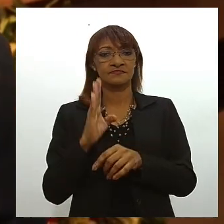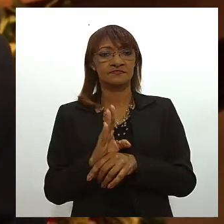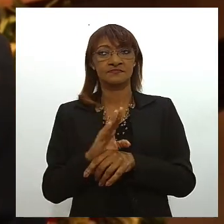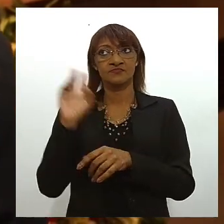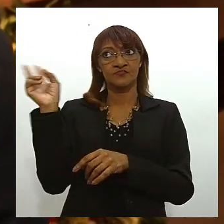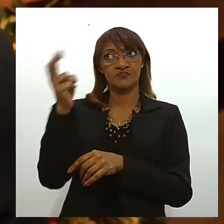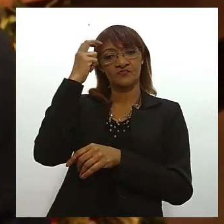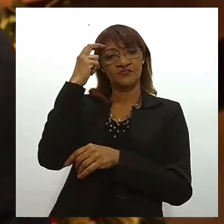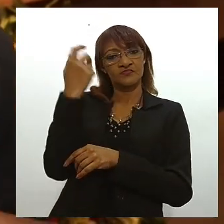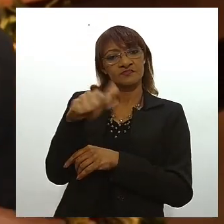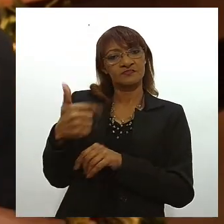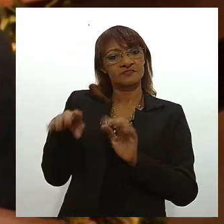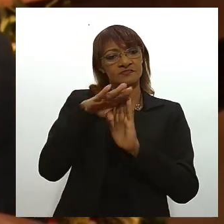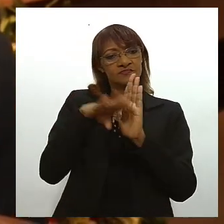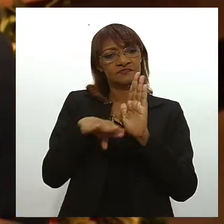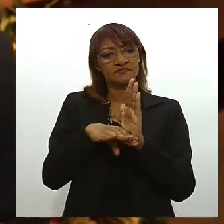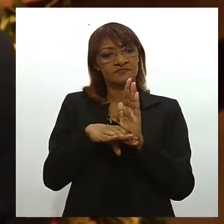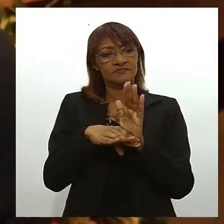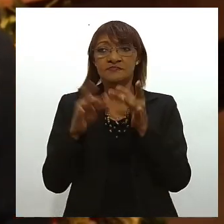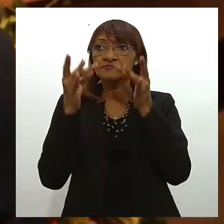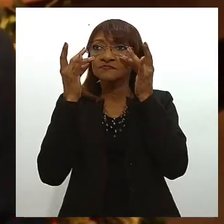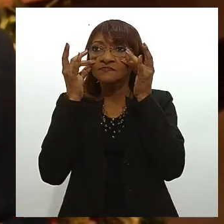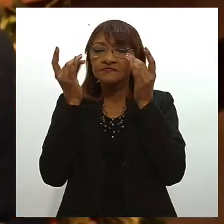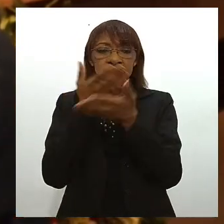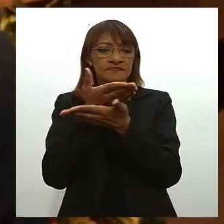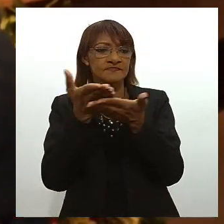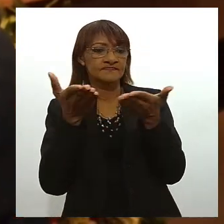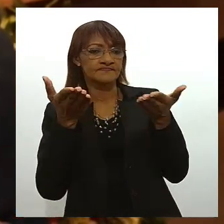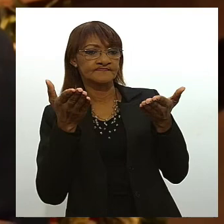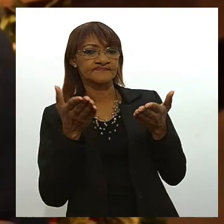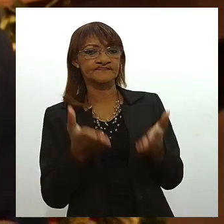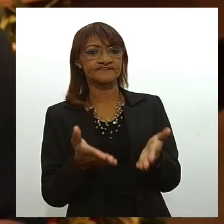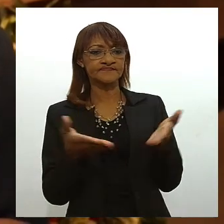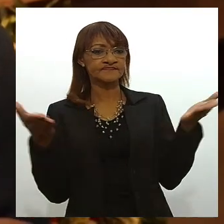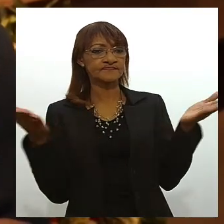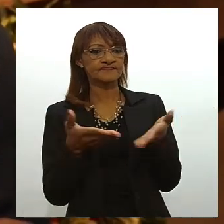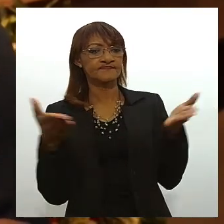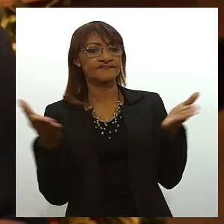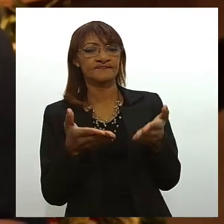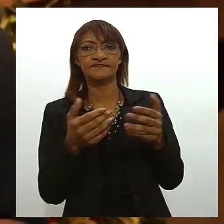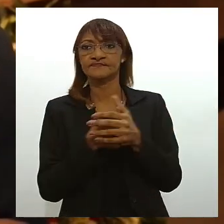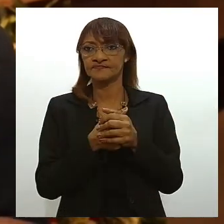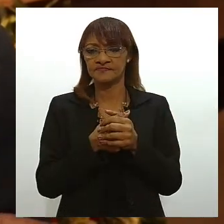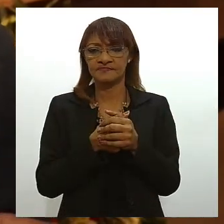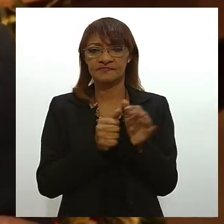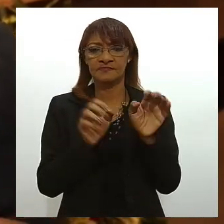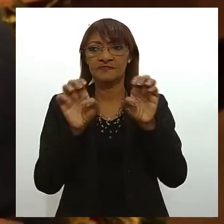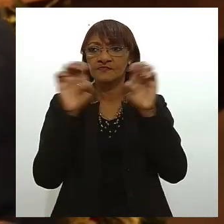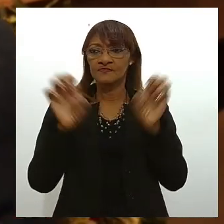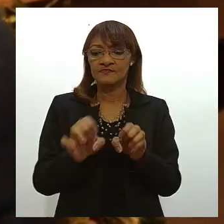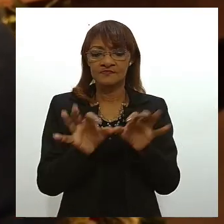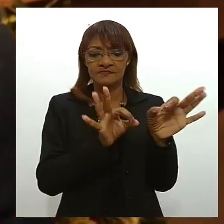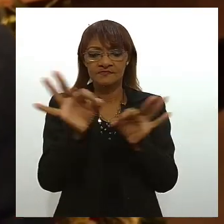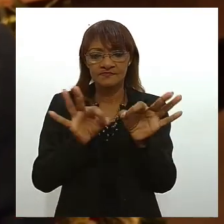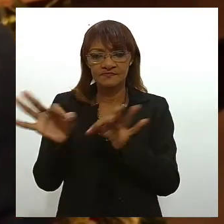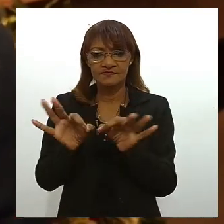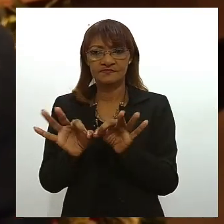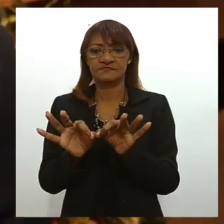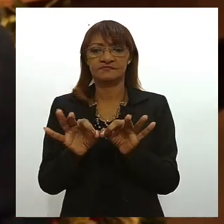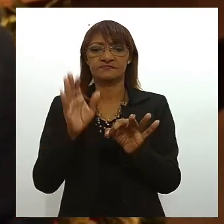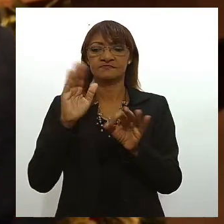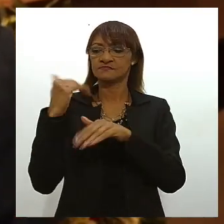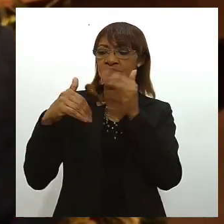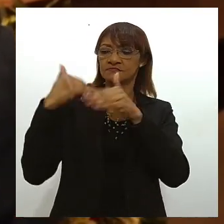planejamento e você vê um lançamento de um produto como esse que vai realmente estruturar os planos para o